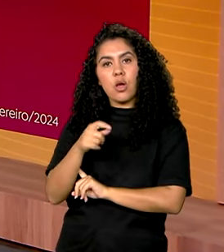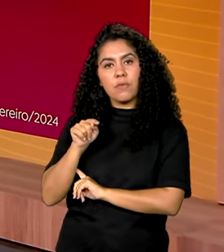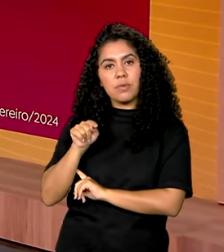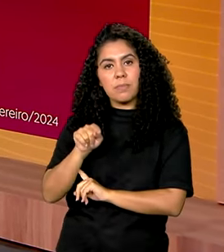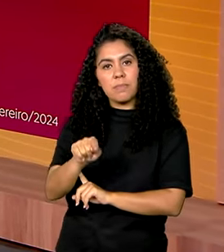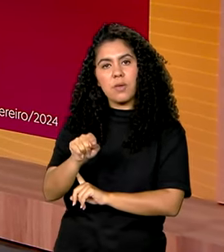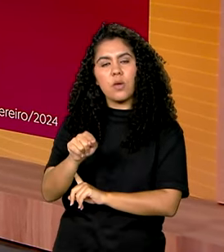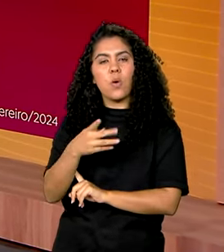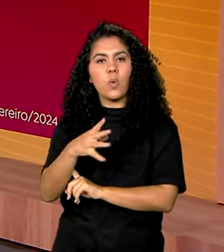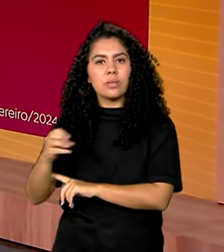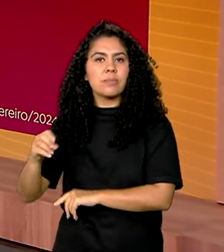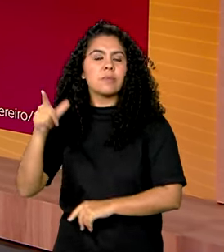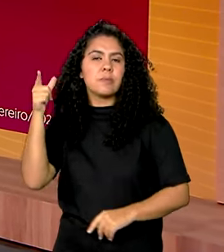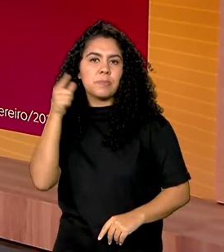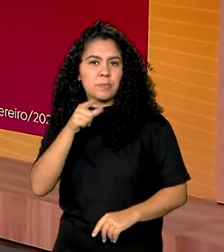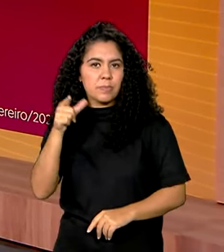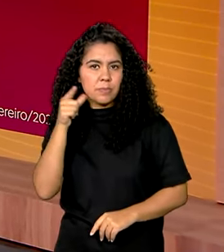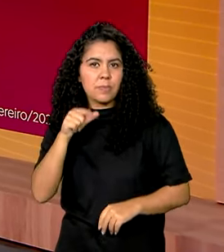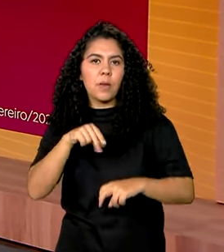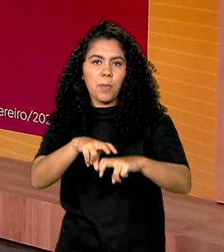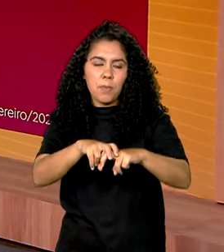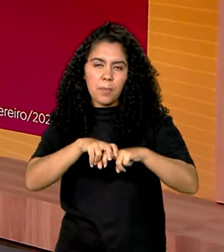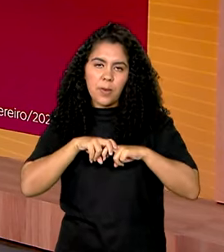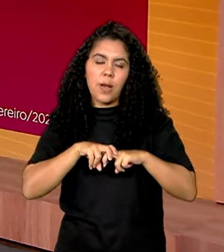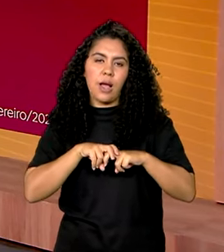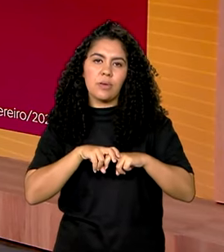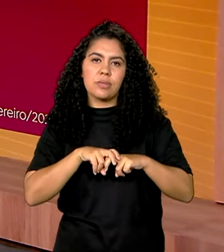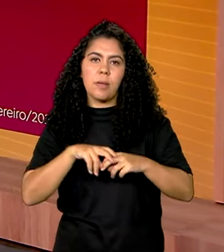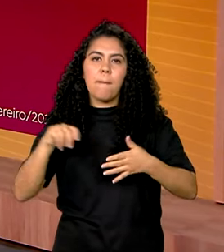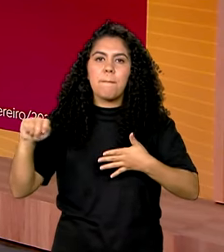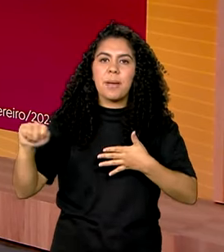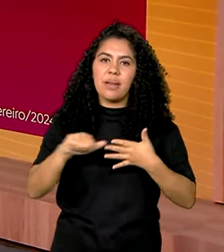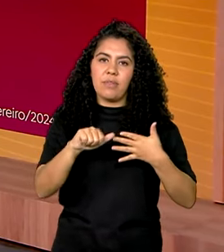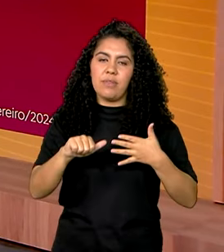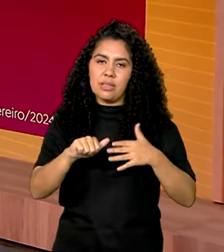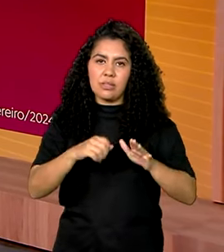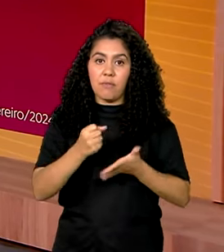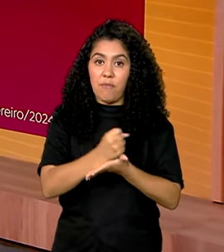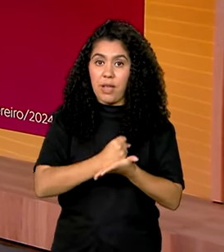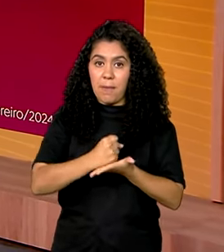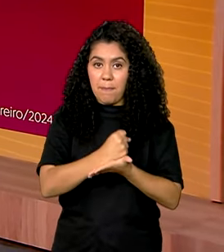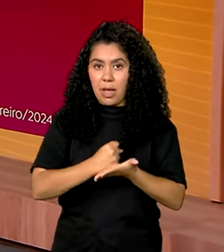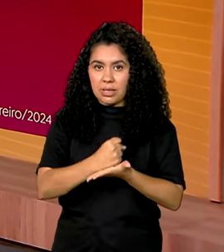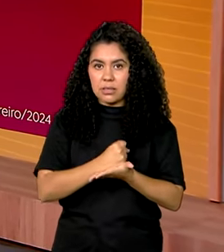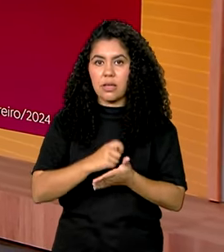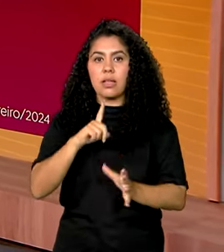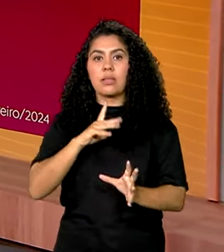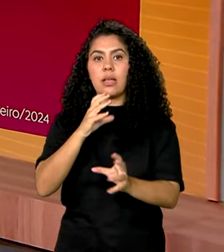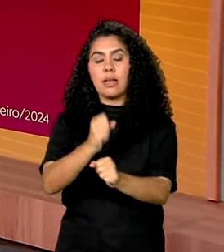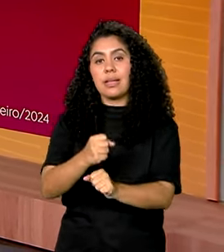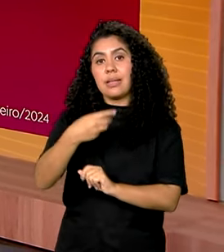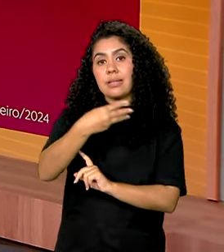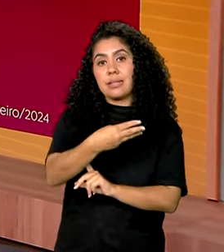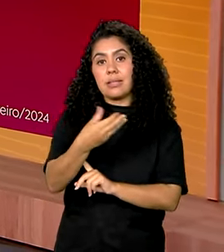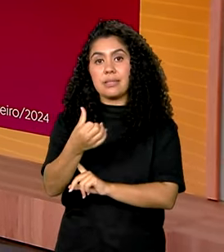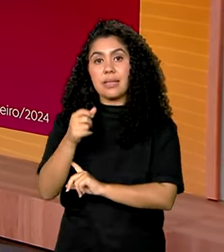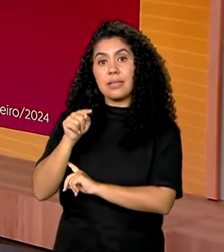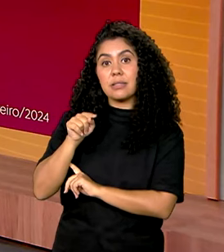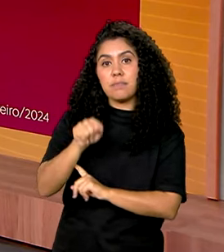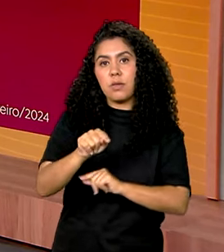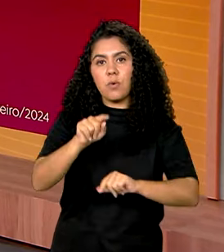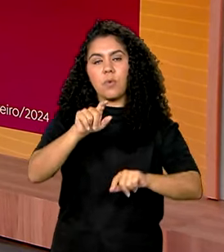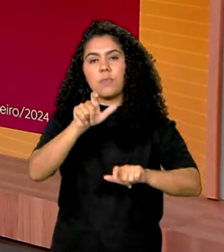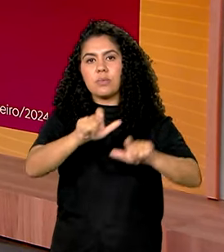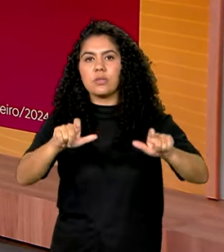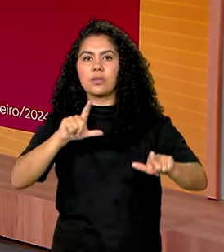pessoas são beneficiadas pelo Farmácia Popular. Salto conta atualmente com 36 mil trabalhadores com carteira